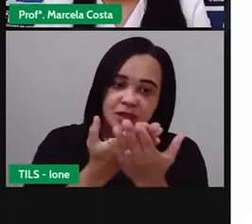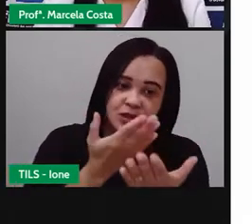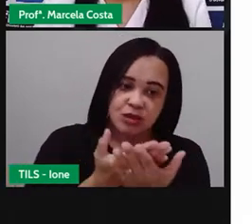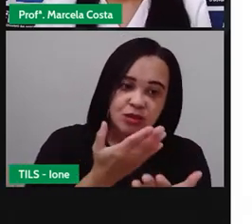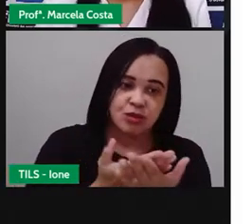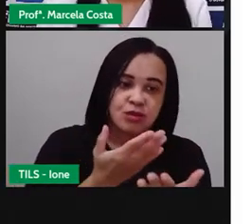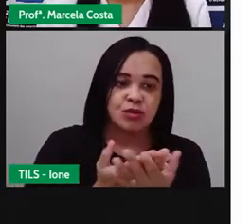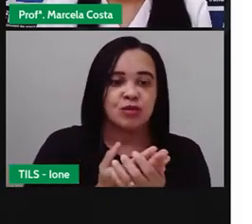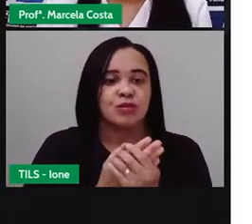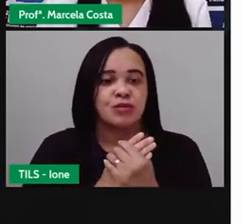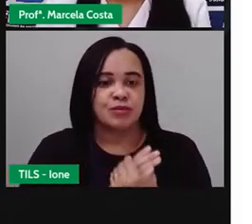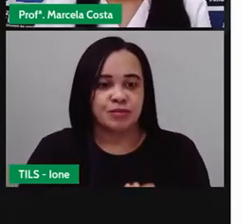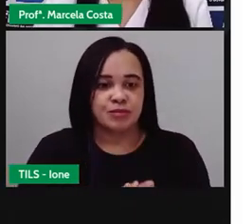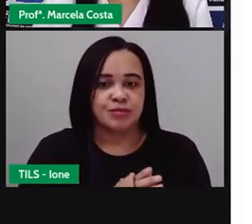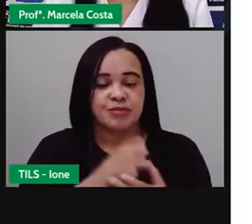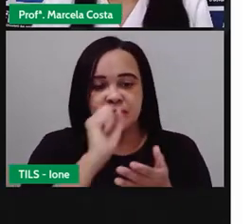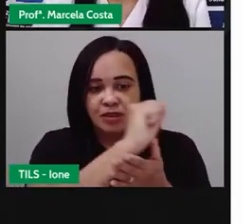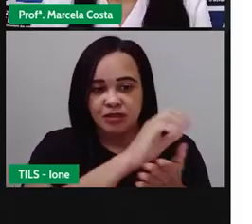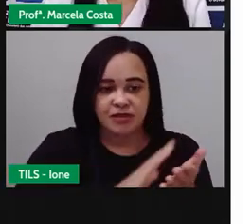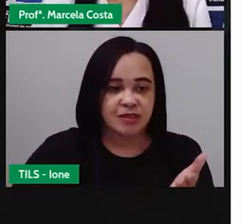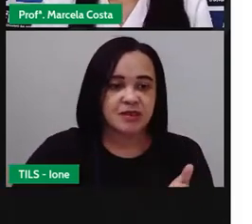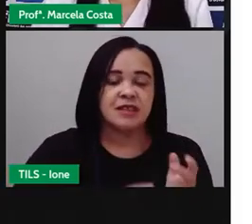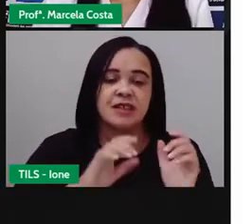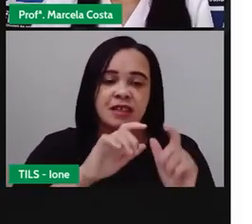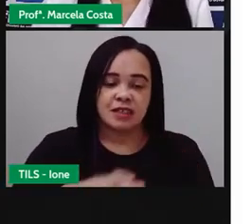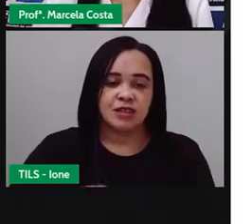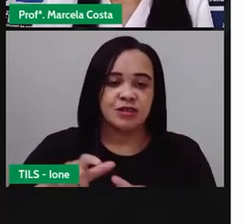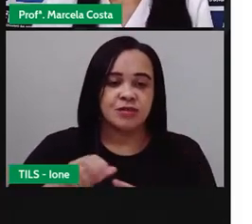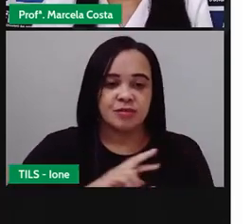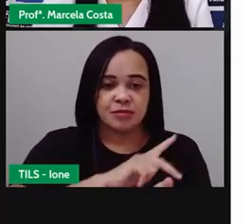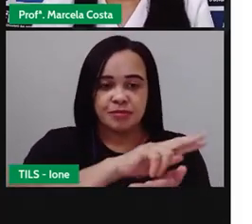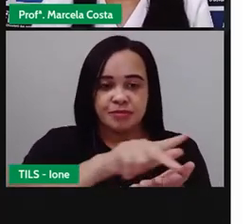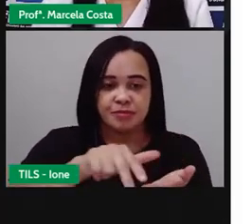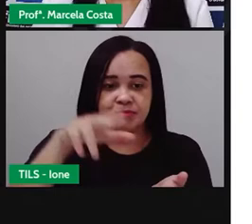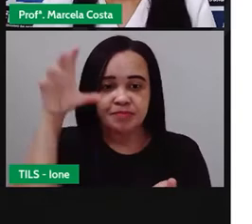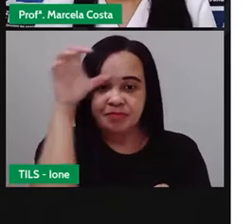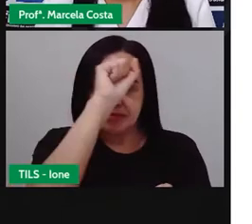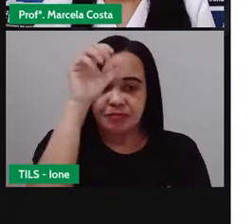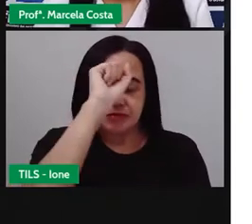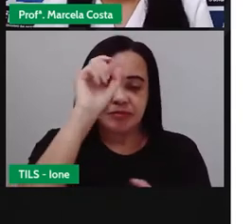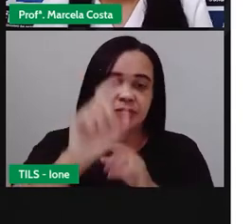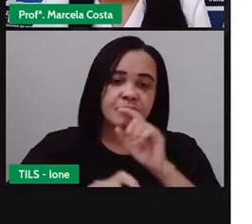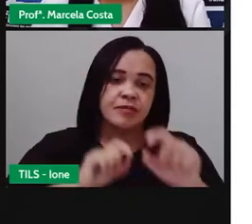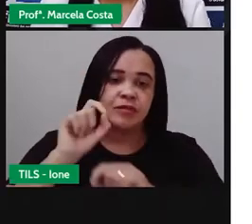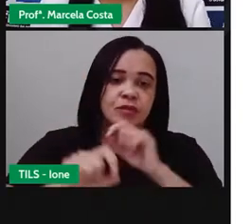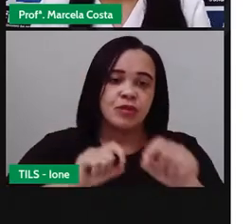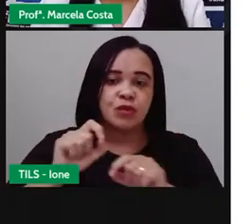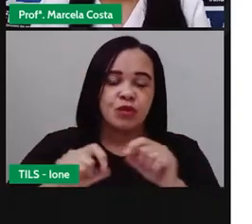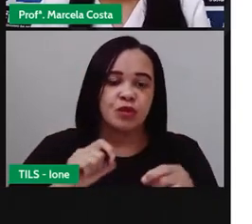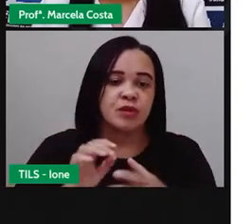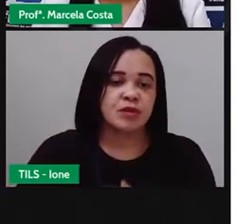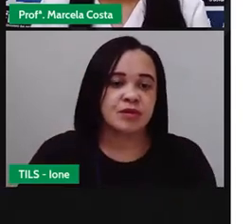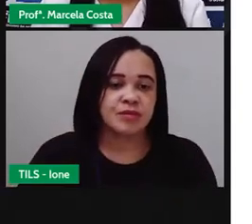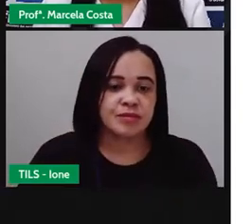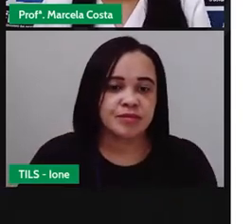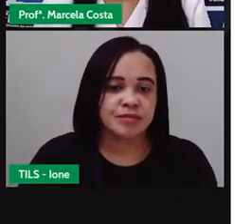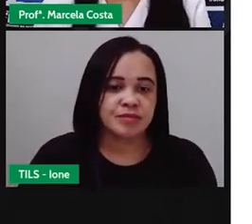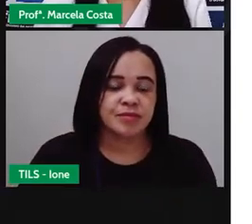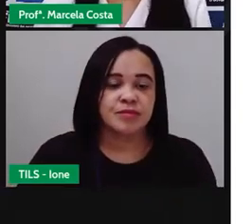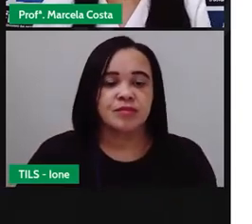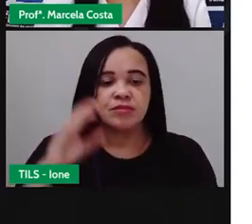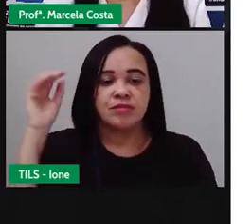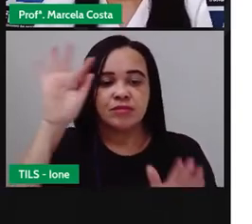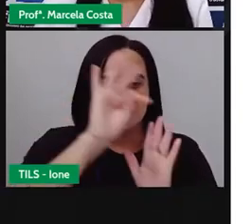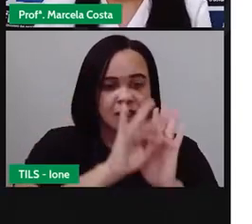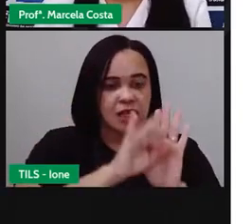rua, na comunidade. Você também vai aprender a localizar informações em diferentes textos,